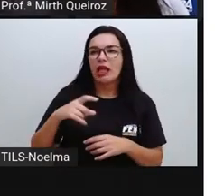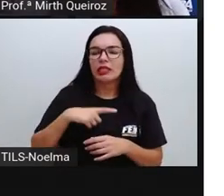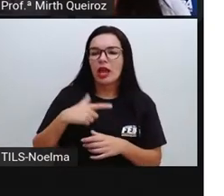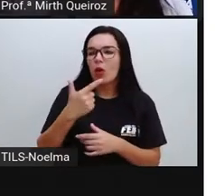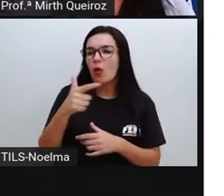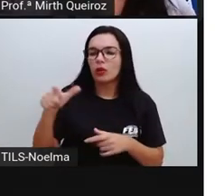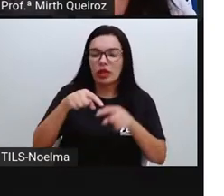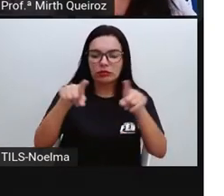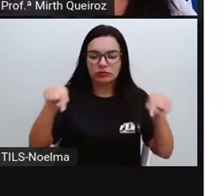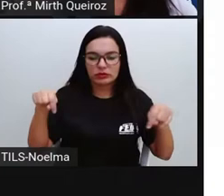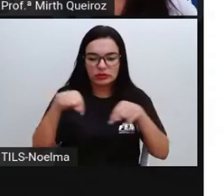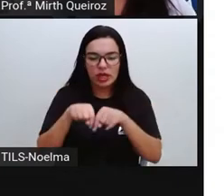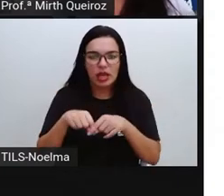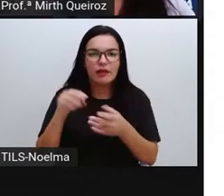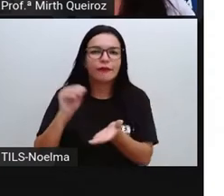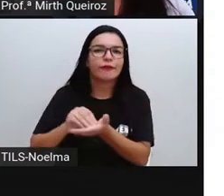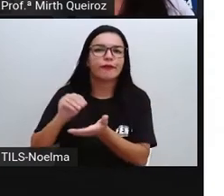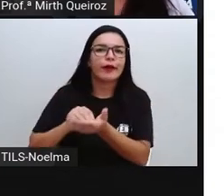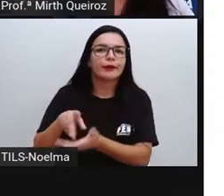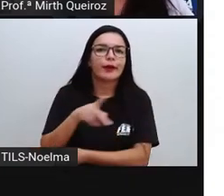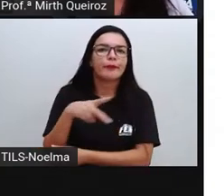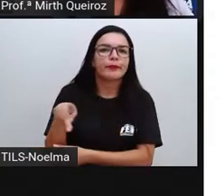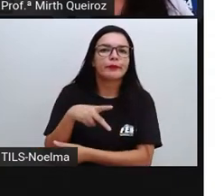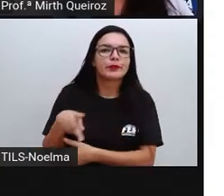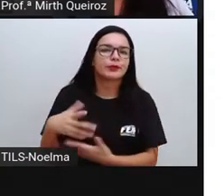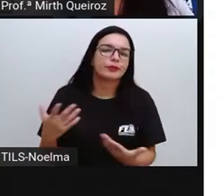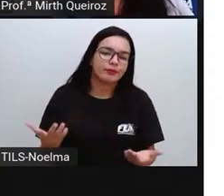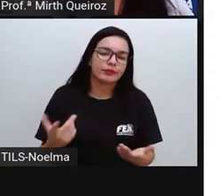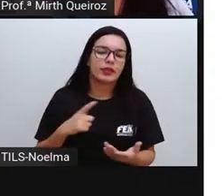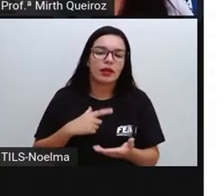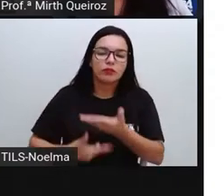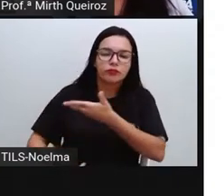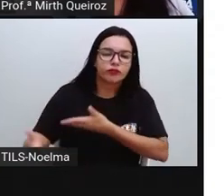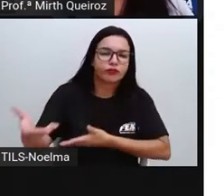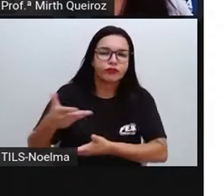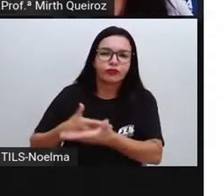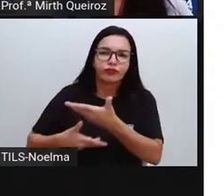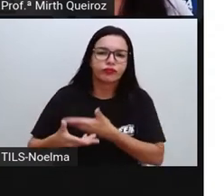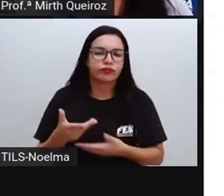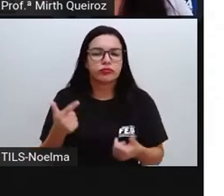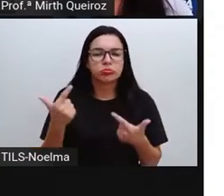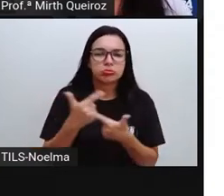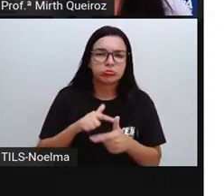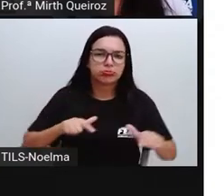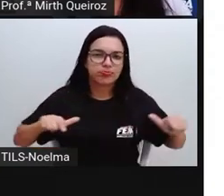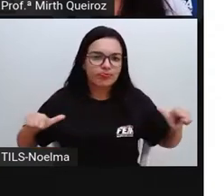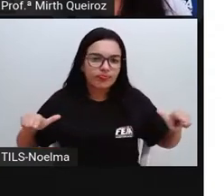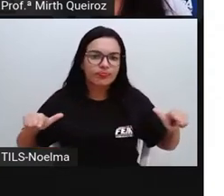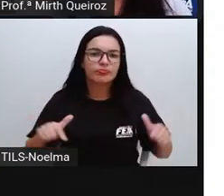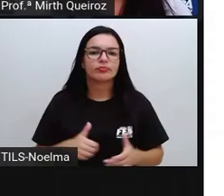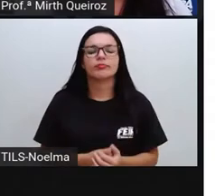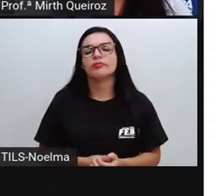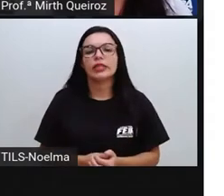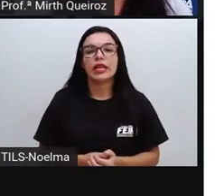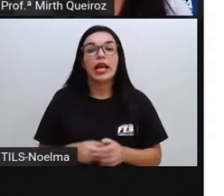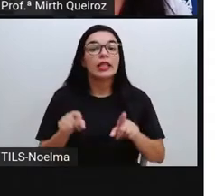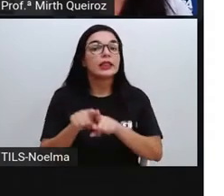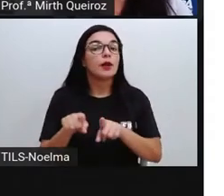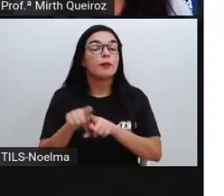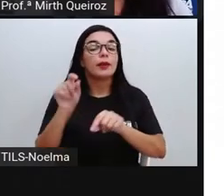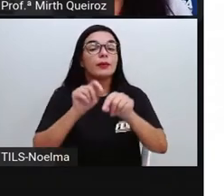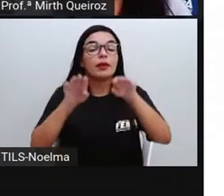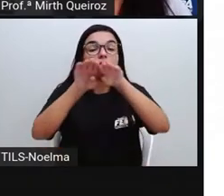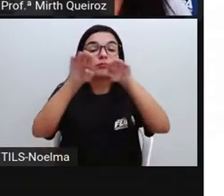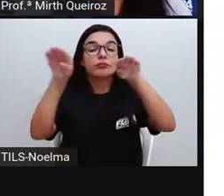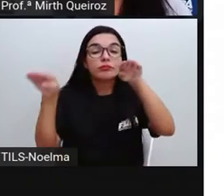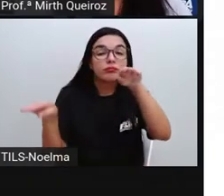sem professor e aí há aquela rotatividade de pessoas na sala e por isso a baixa qualidade. A